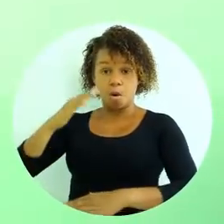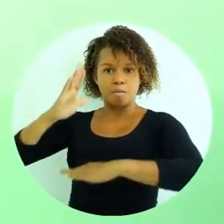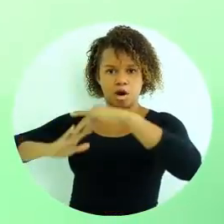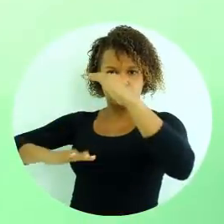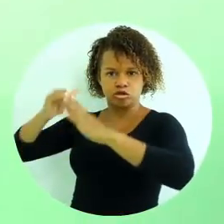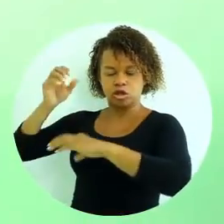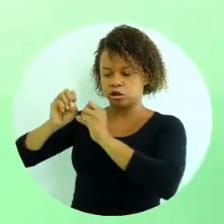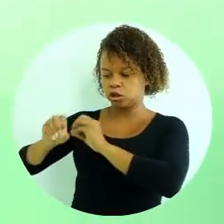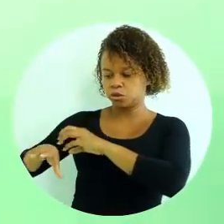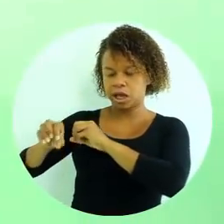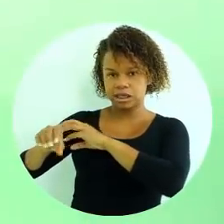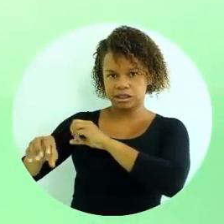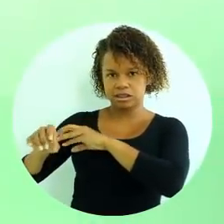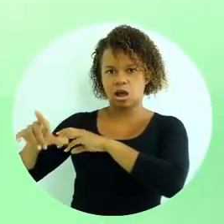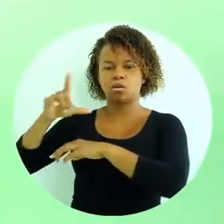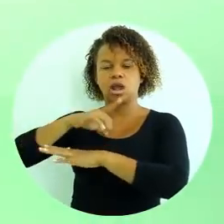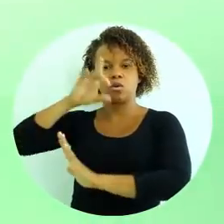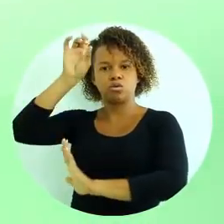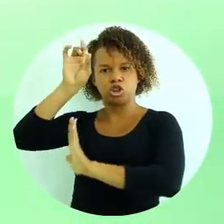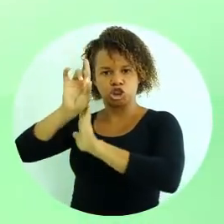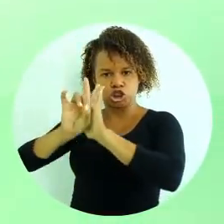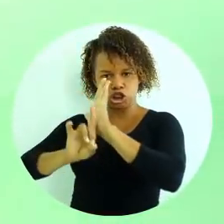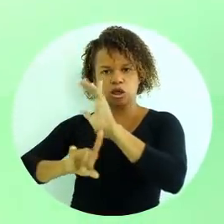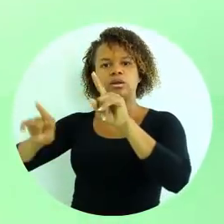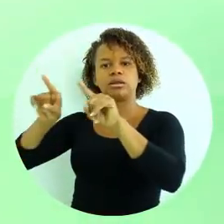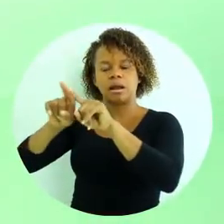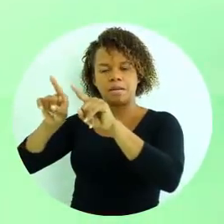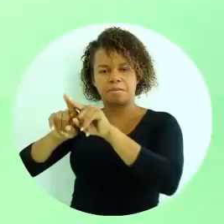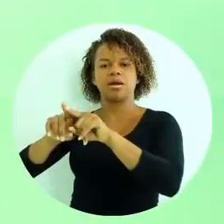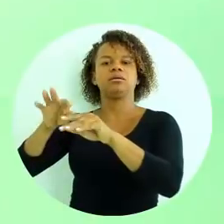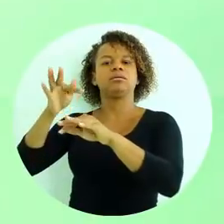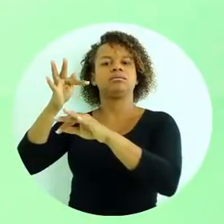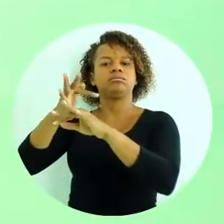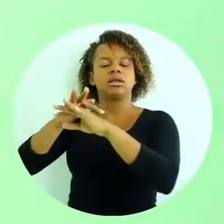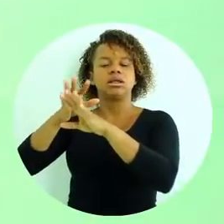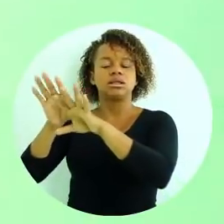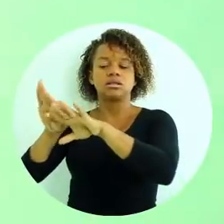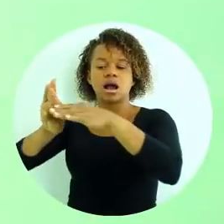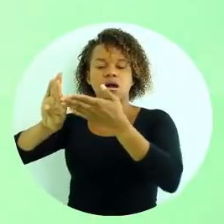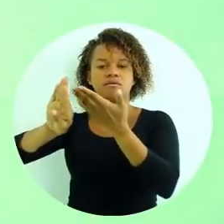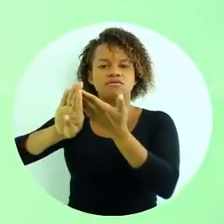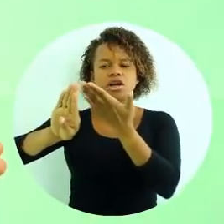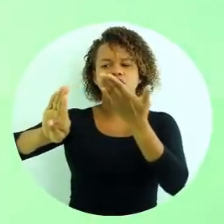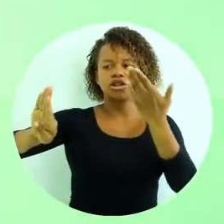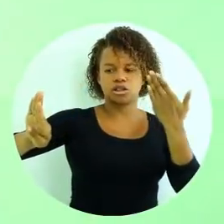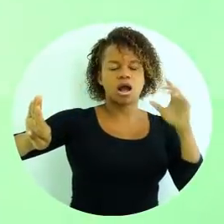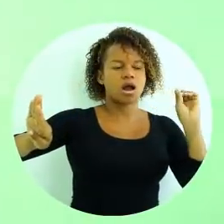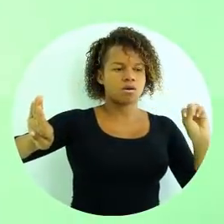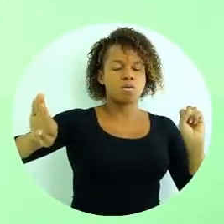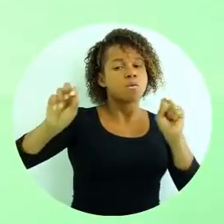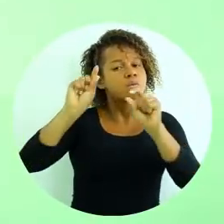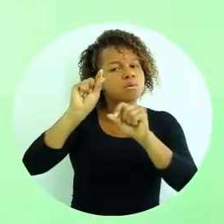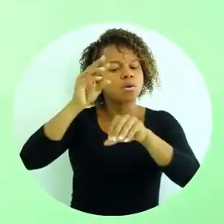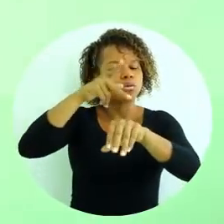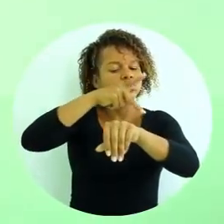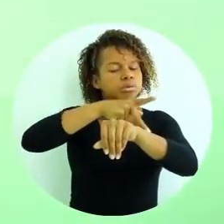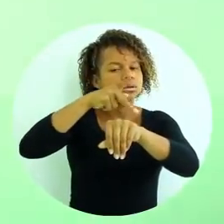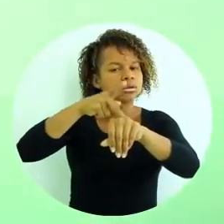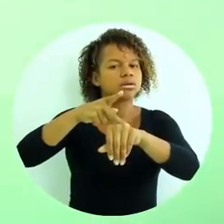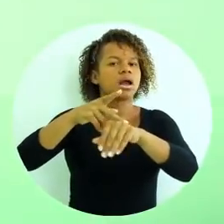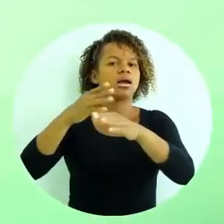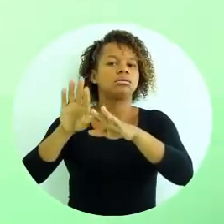O que é isso? O profissional da educação, ele tem o direito também de se ausentar do